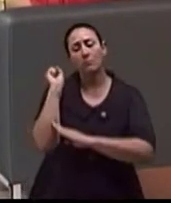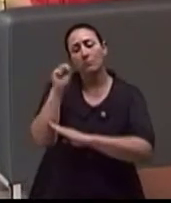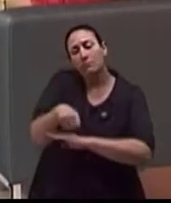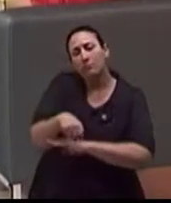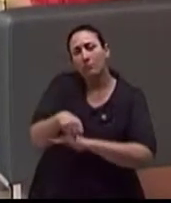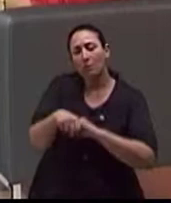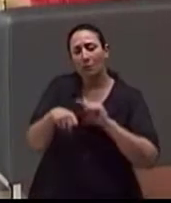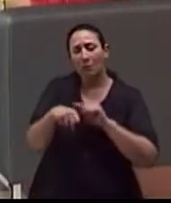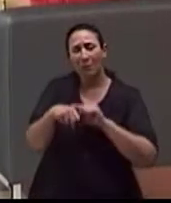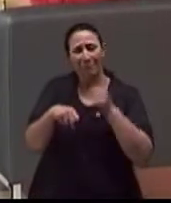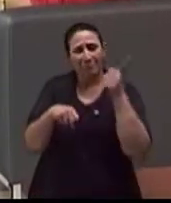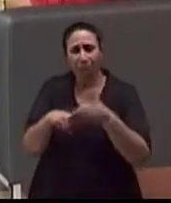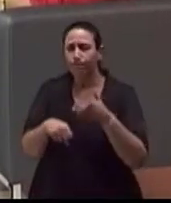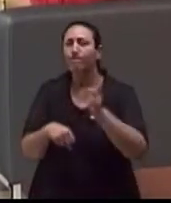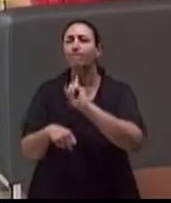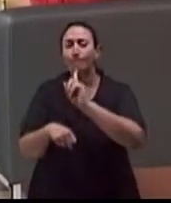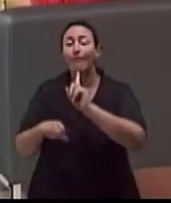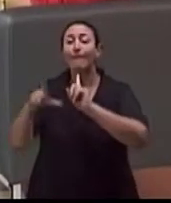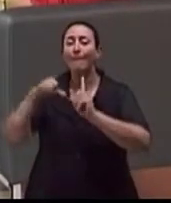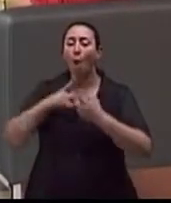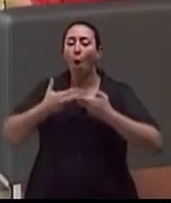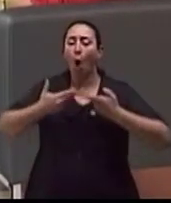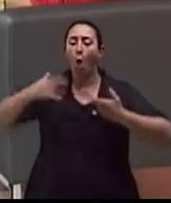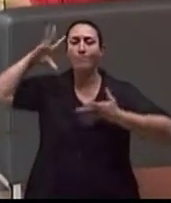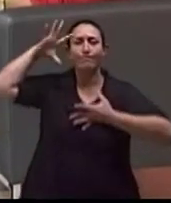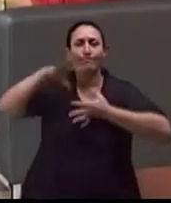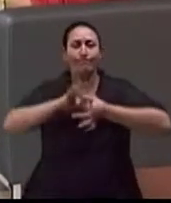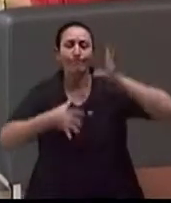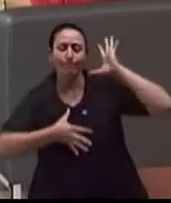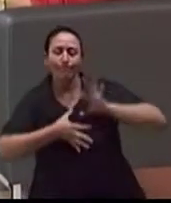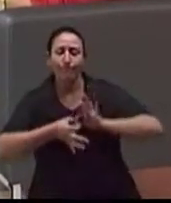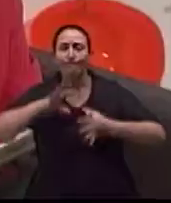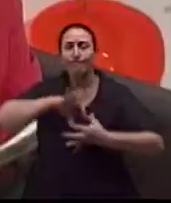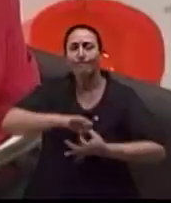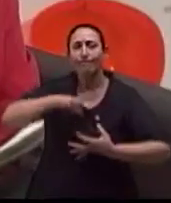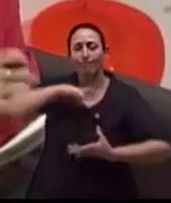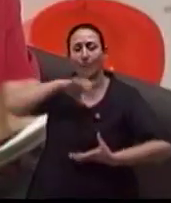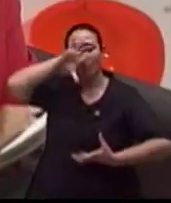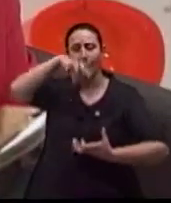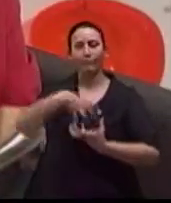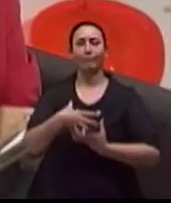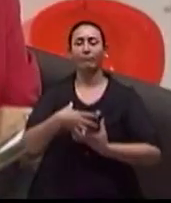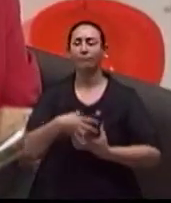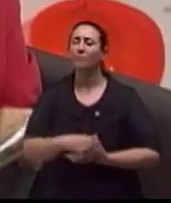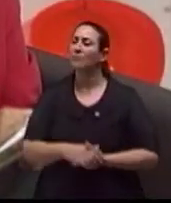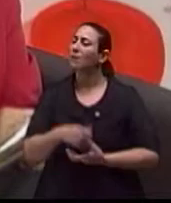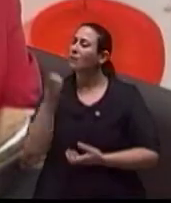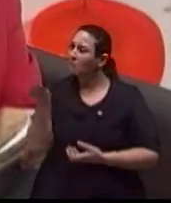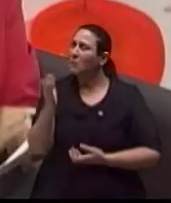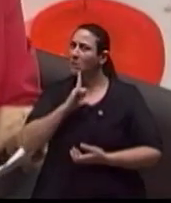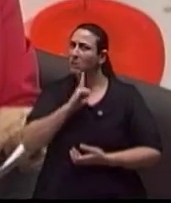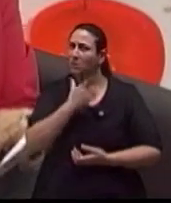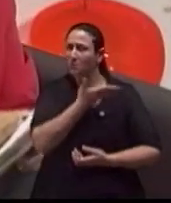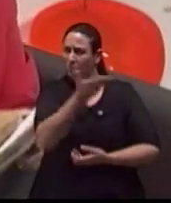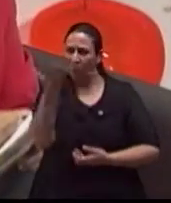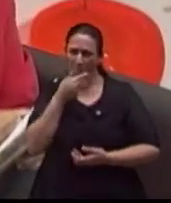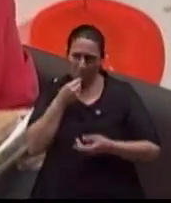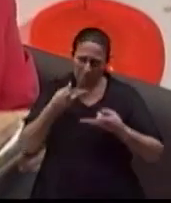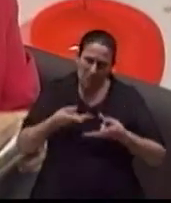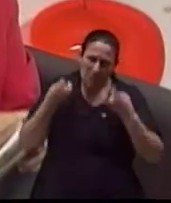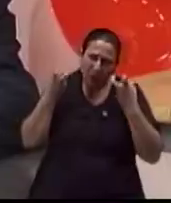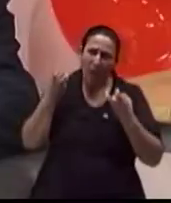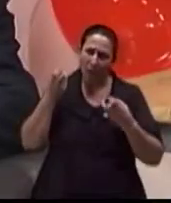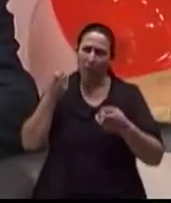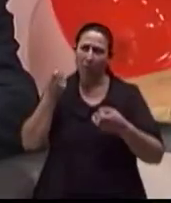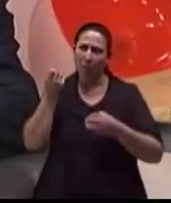com esse sinal visível, palpável, de que realmente está perdendo essa rigidez? Isso. Ou ela se manifesta de